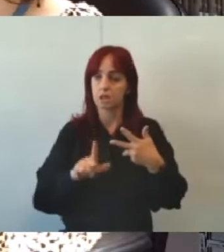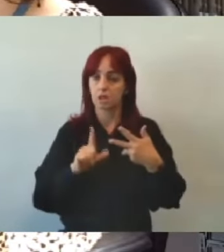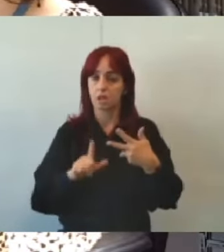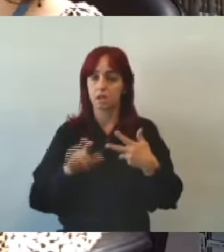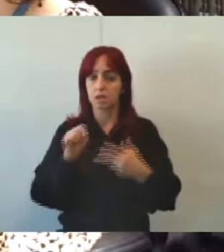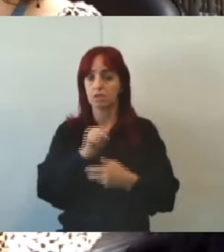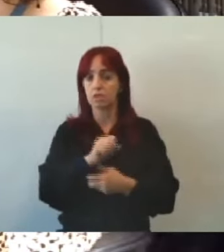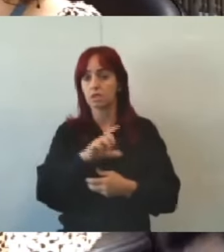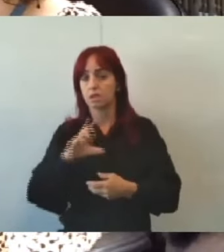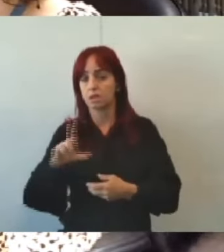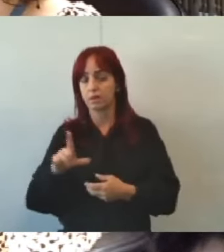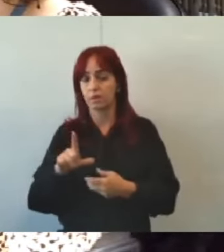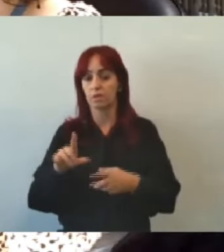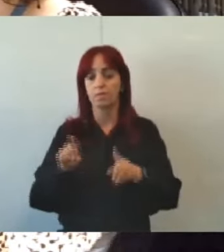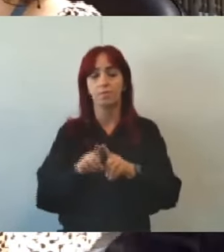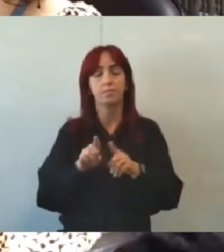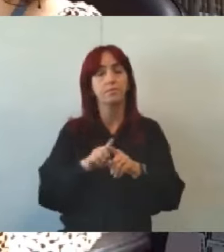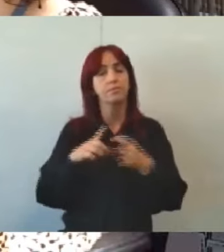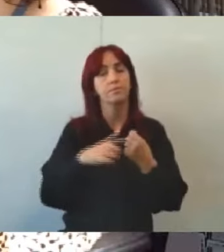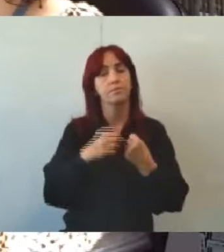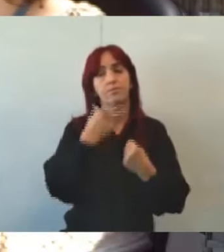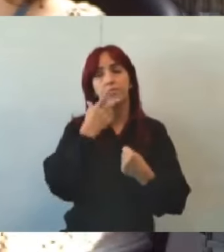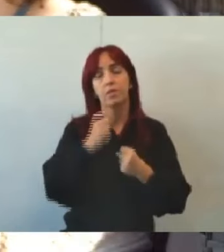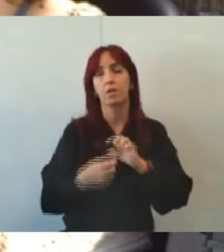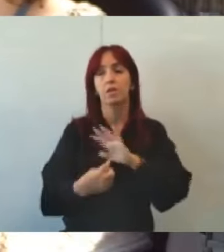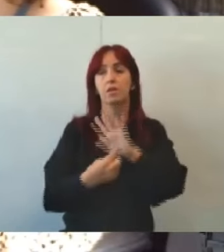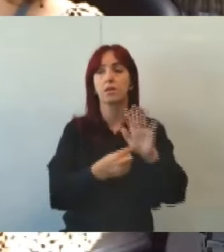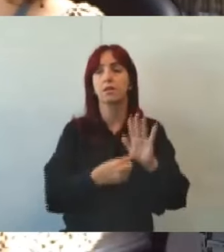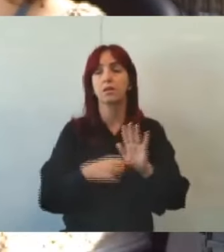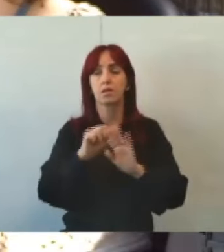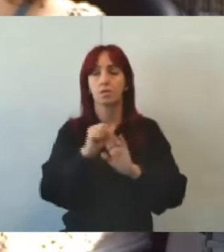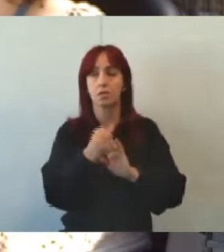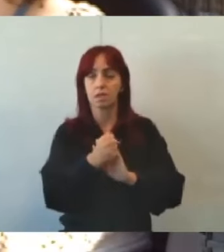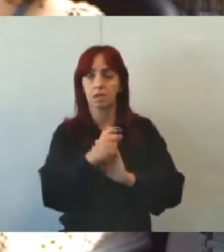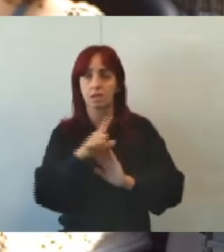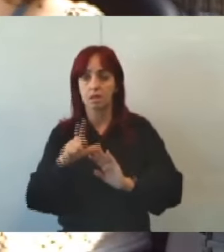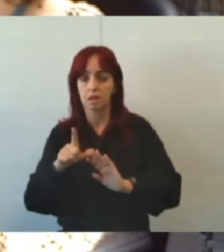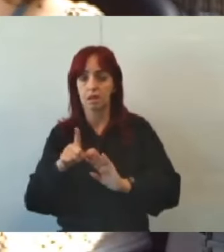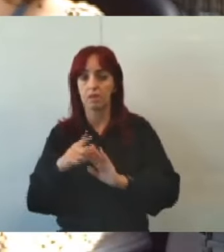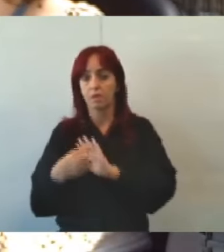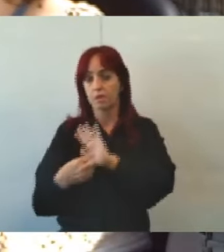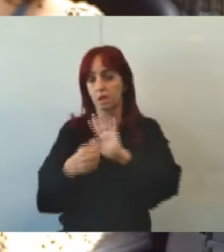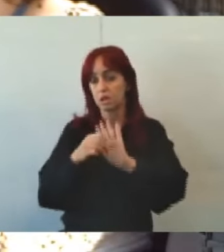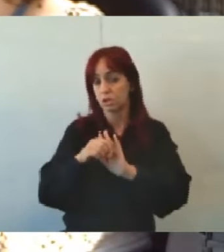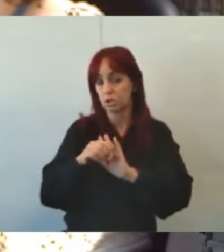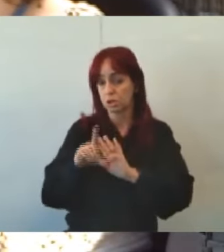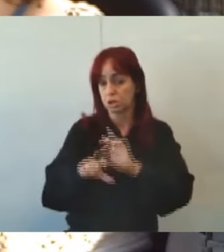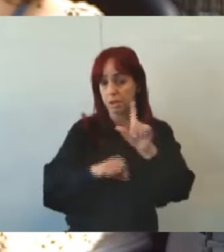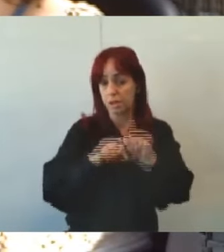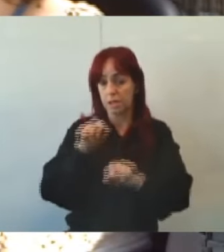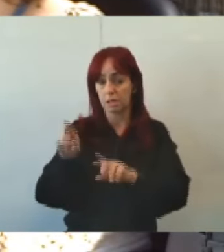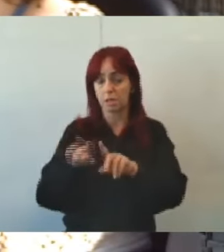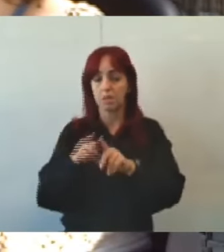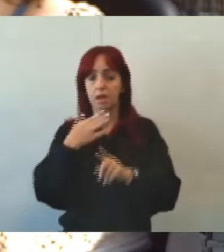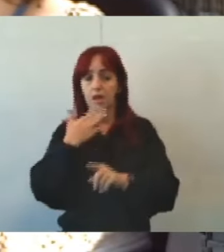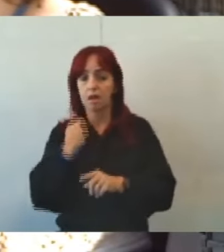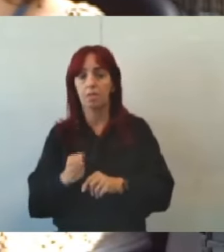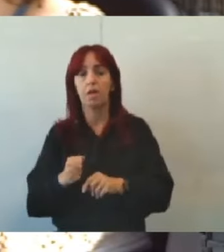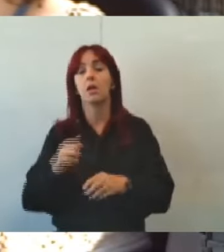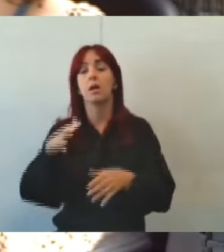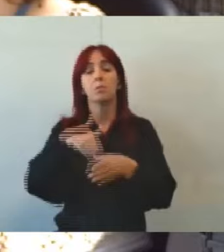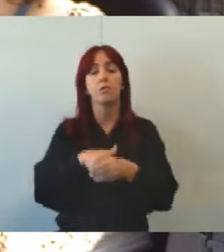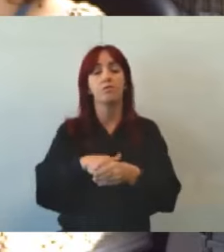parágrafo 2º fala a representação da sociedade civil será indicada pelas entidades governamentais com melhor colocação por números de votos